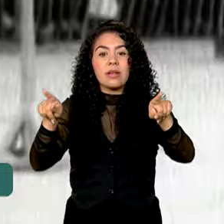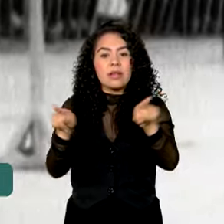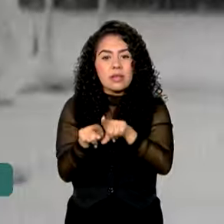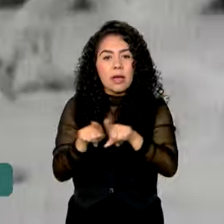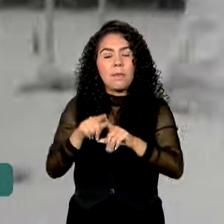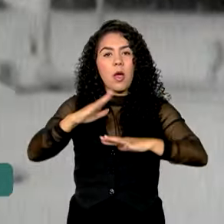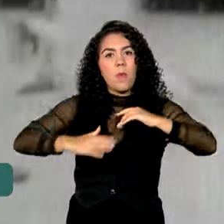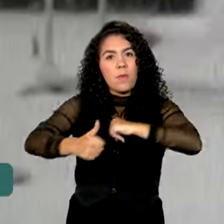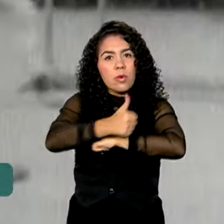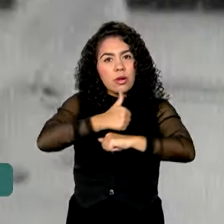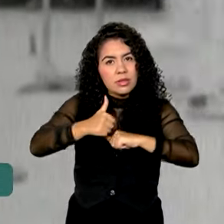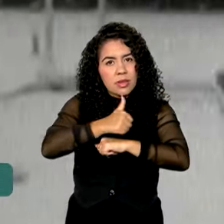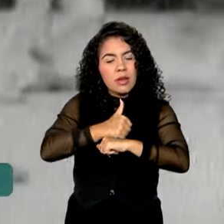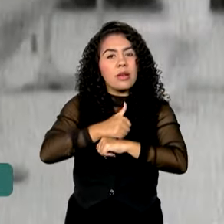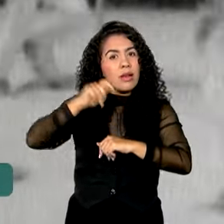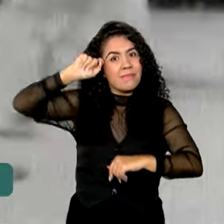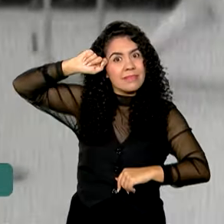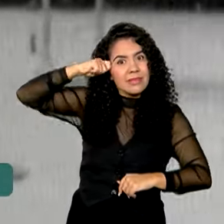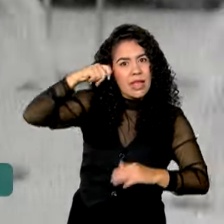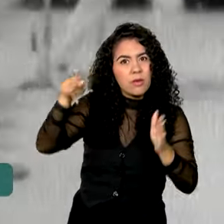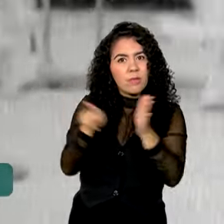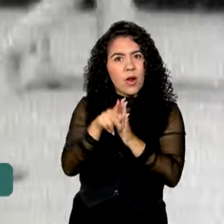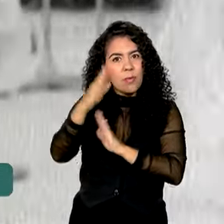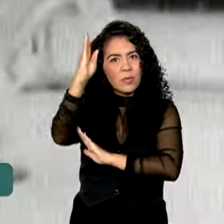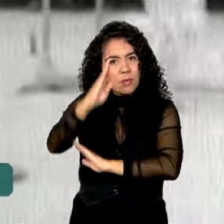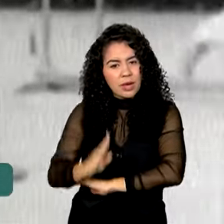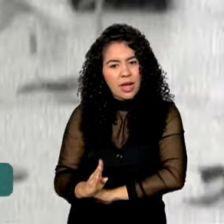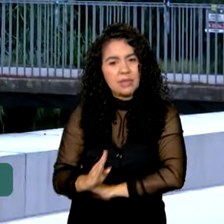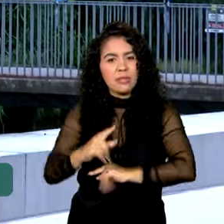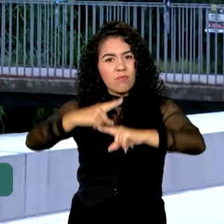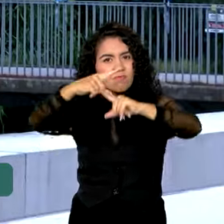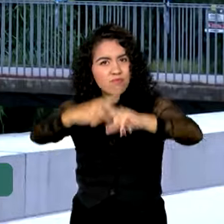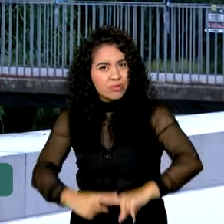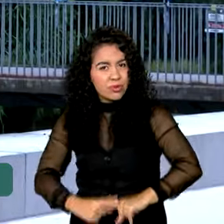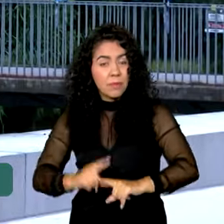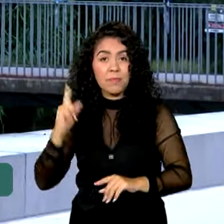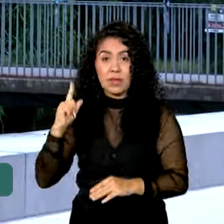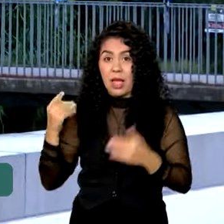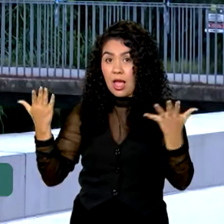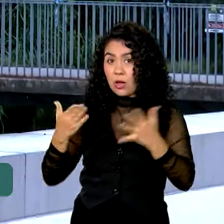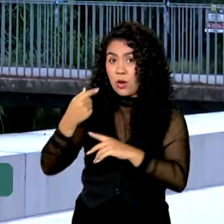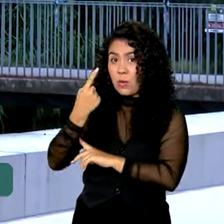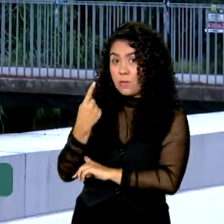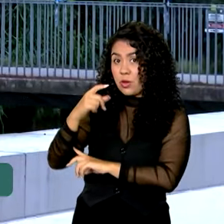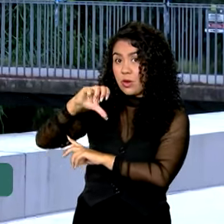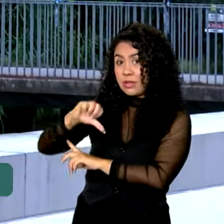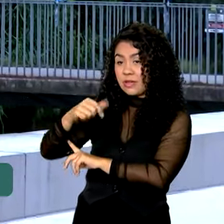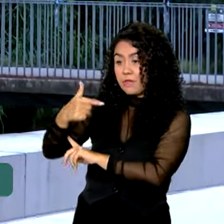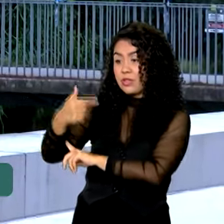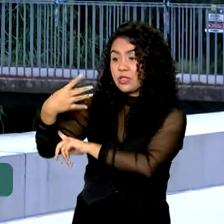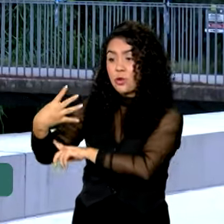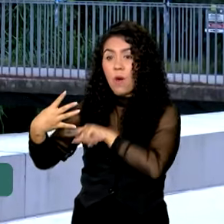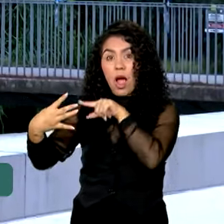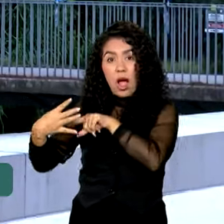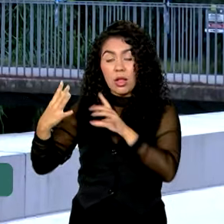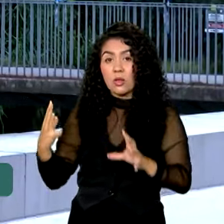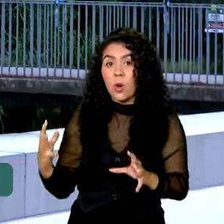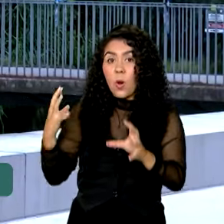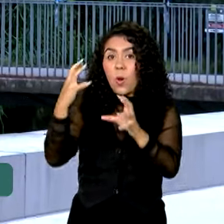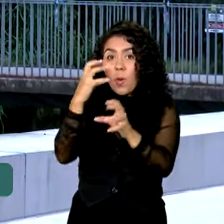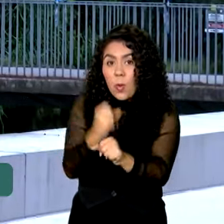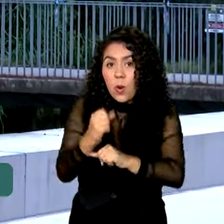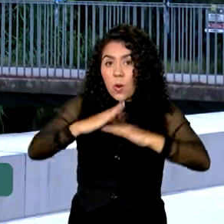primeiro atleta brasileiro negro, entre os 12 que competiram. Em 1924, o número total de